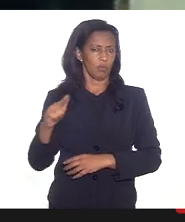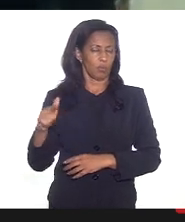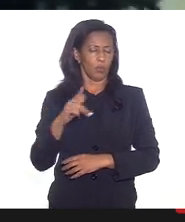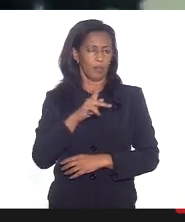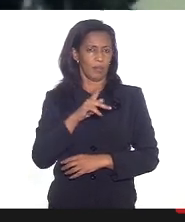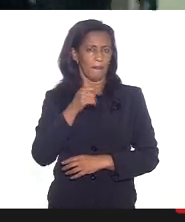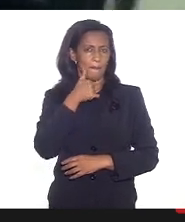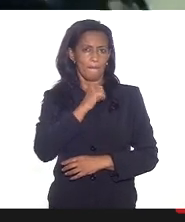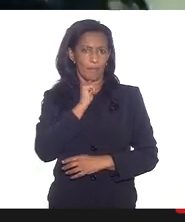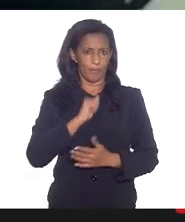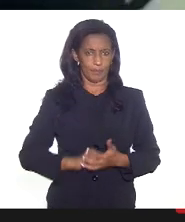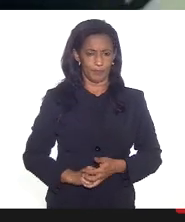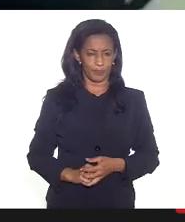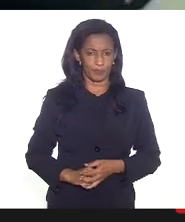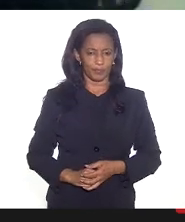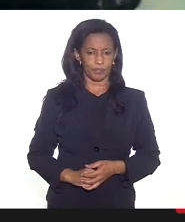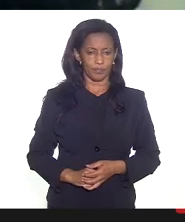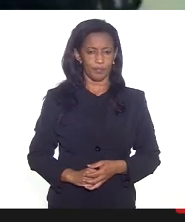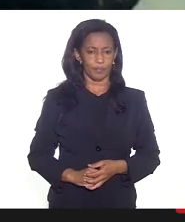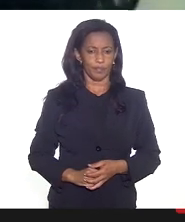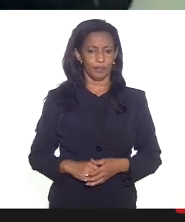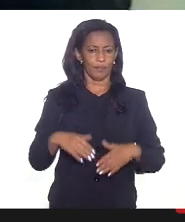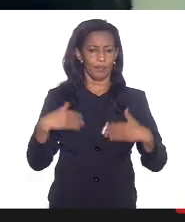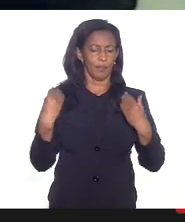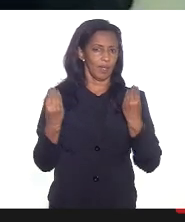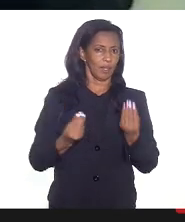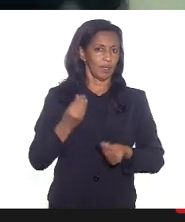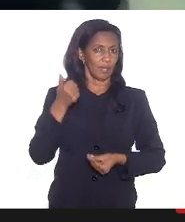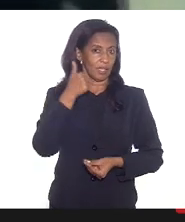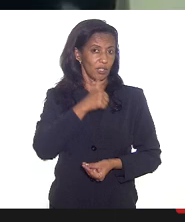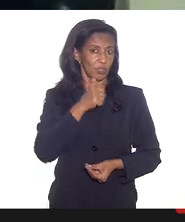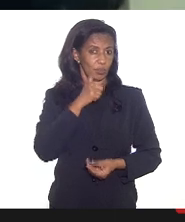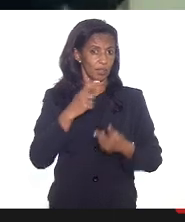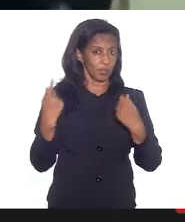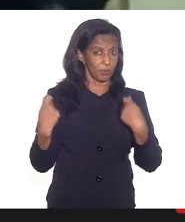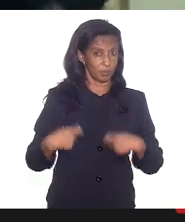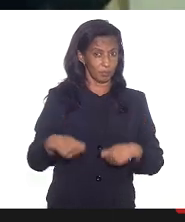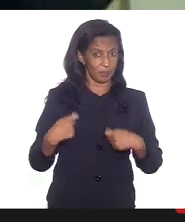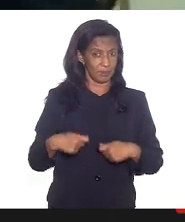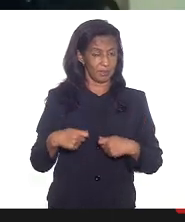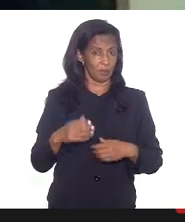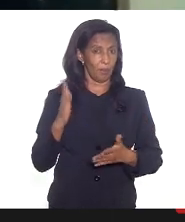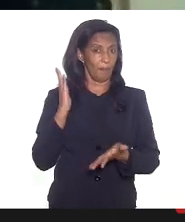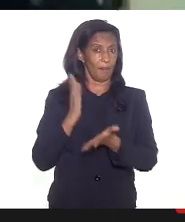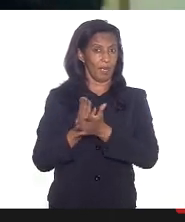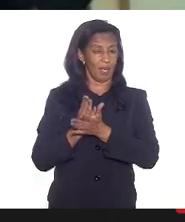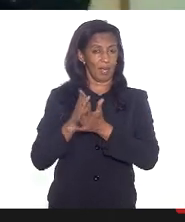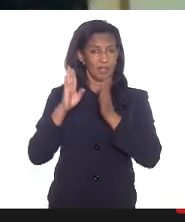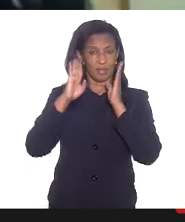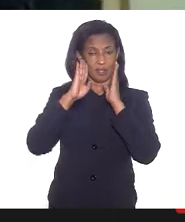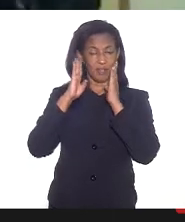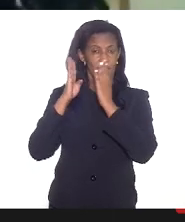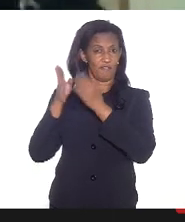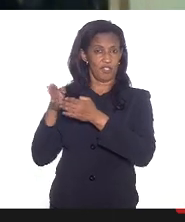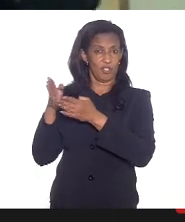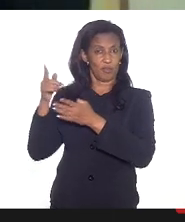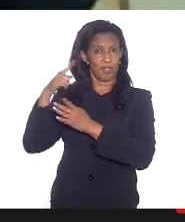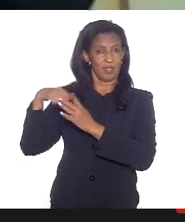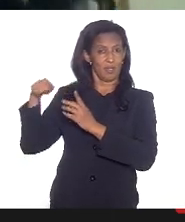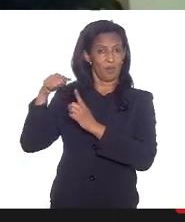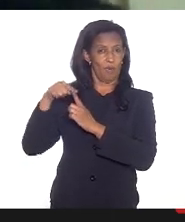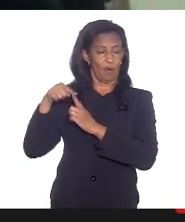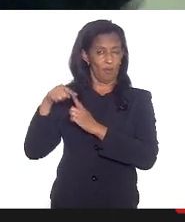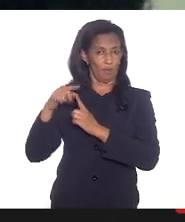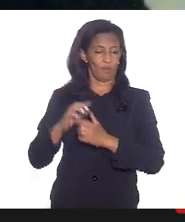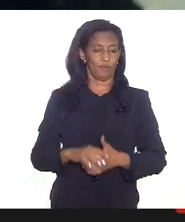esse desastre ele tem que parar e as mulheres tem que deixar de ser a vítima principal o alvo central